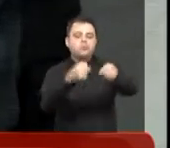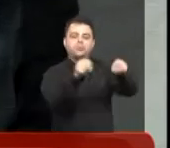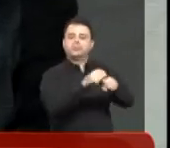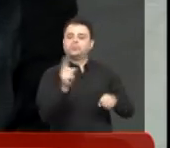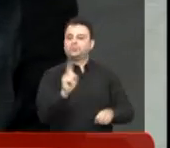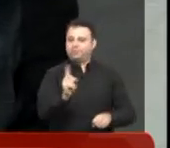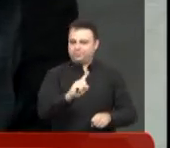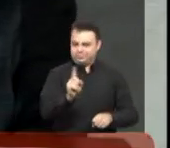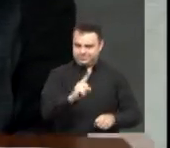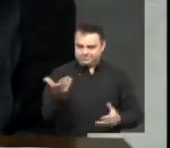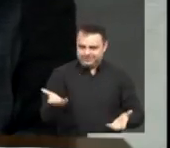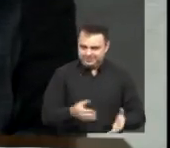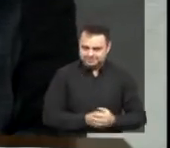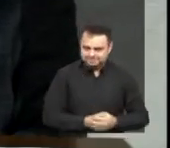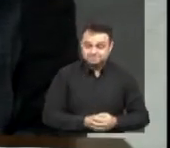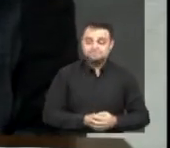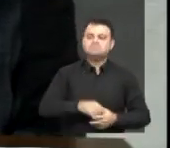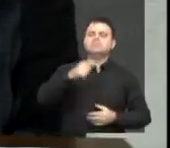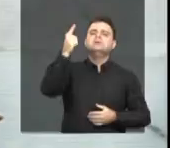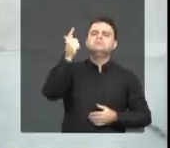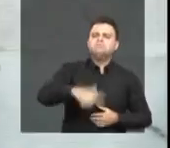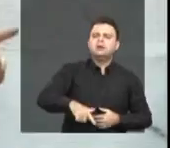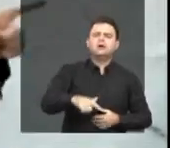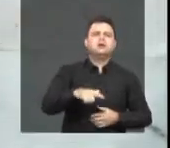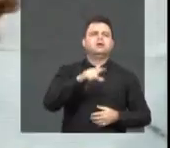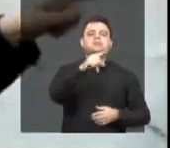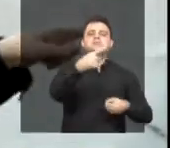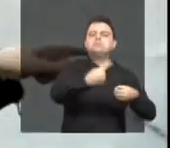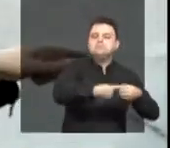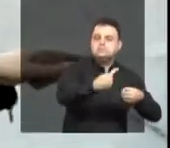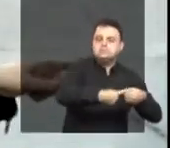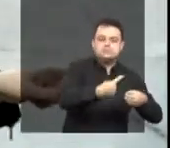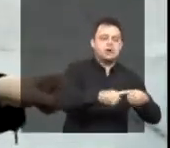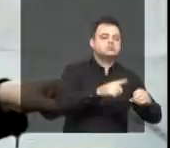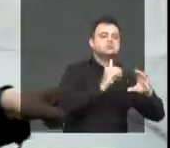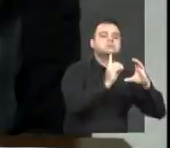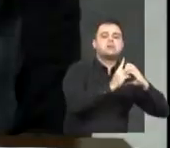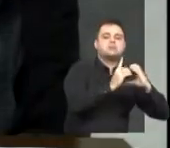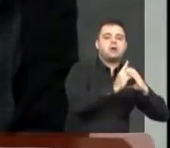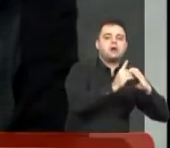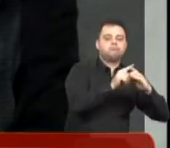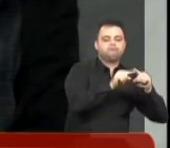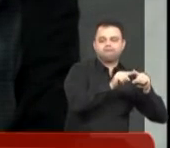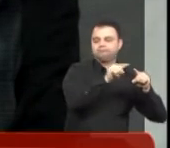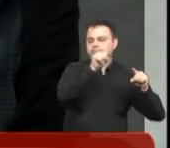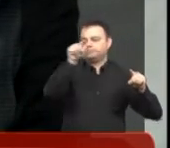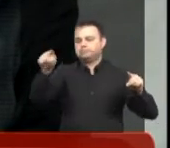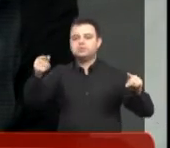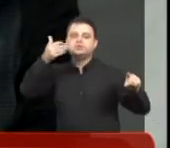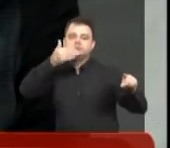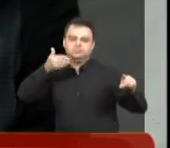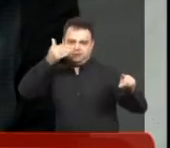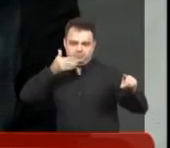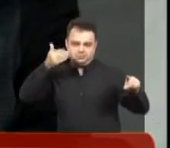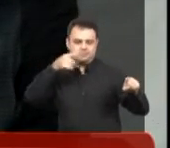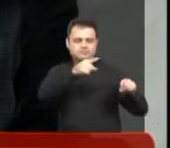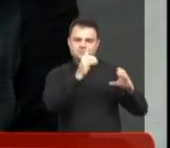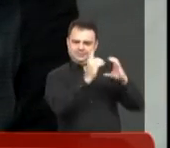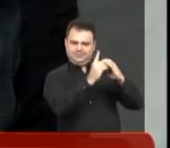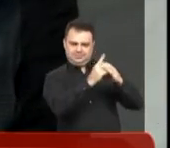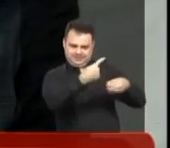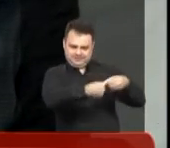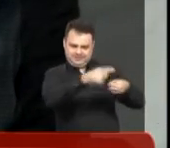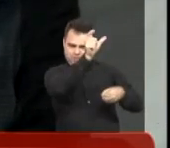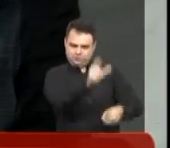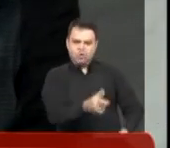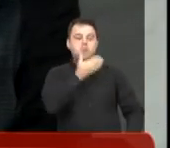evitar que a água estrague a estrada. Essa Rio Preto, Gua Biaçu e também Cedral Schmidt. e diante do êxito aí, o Janjão, o